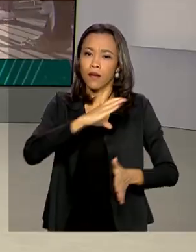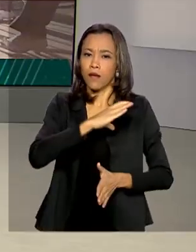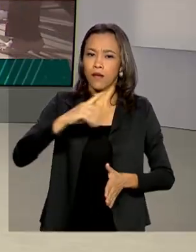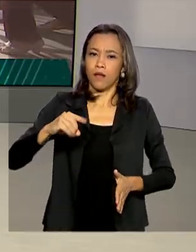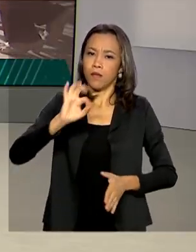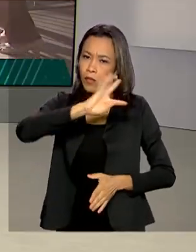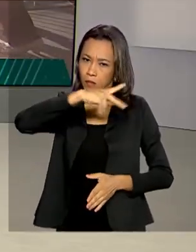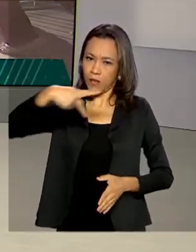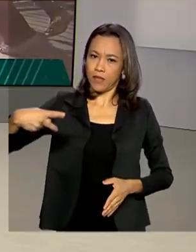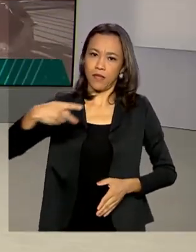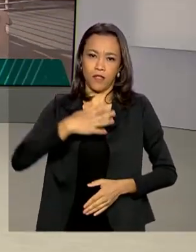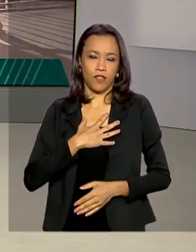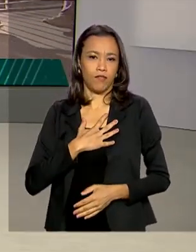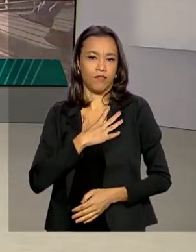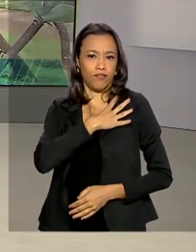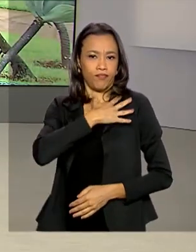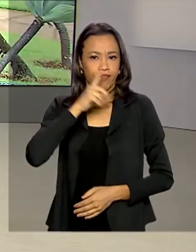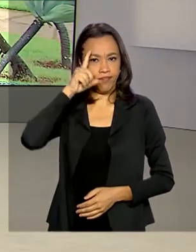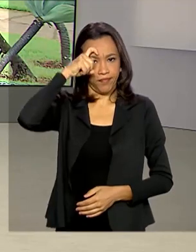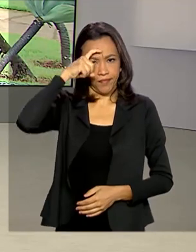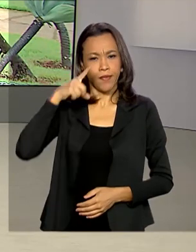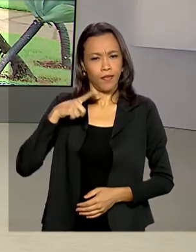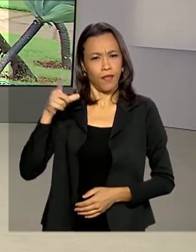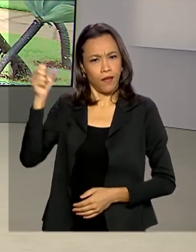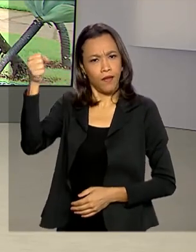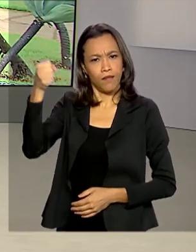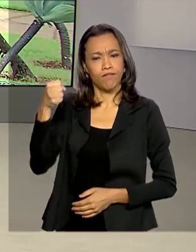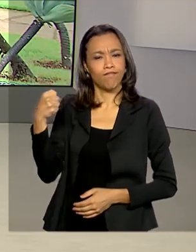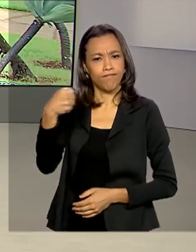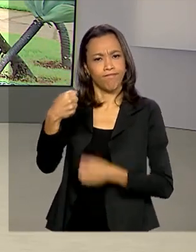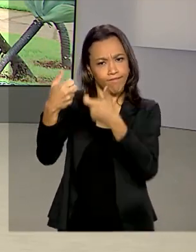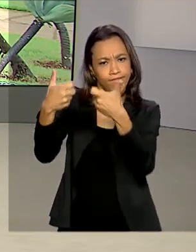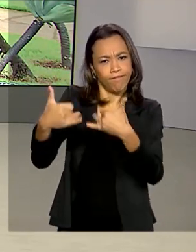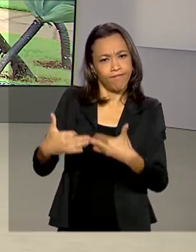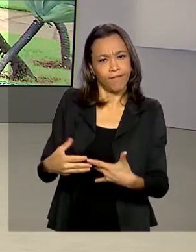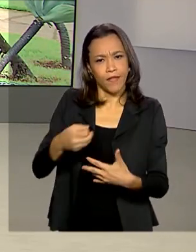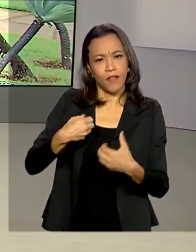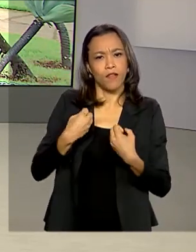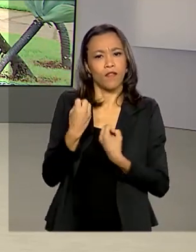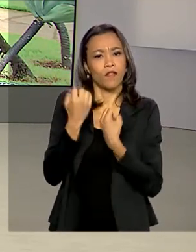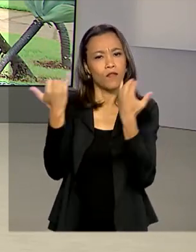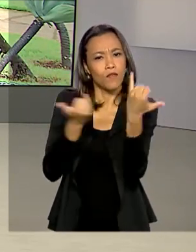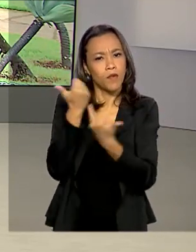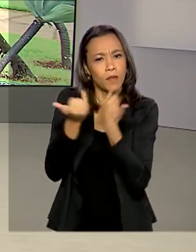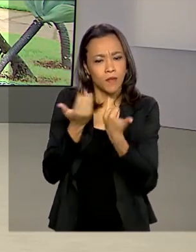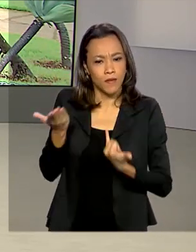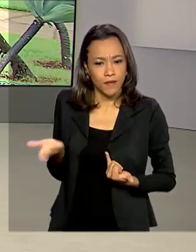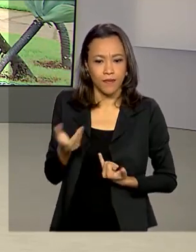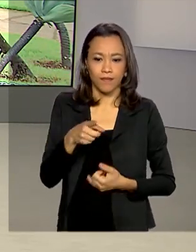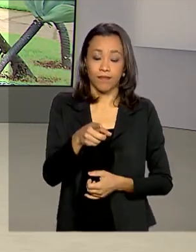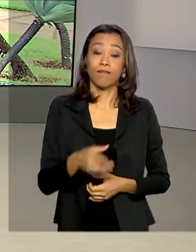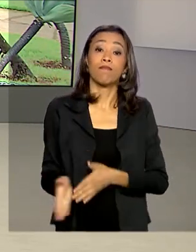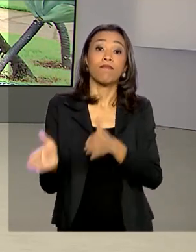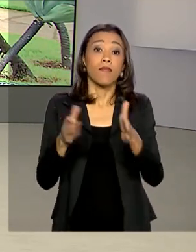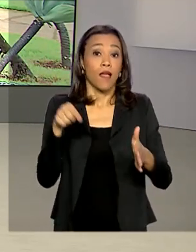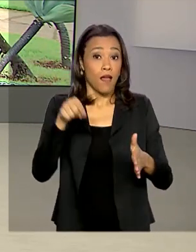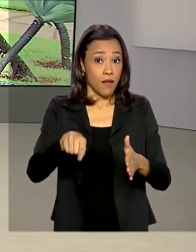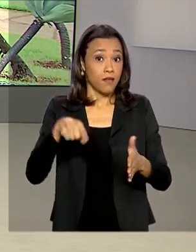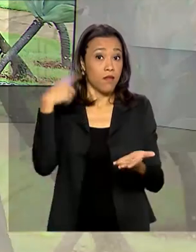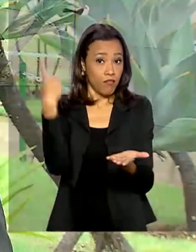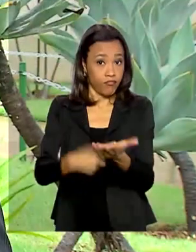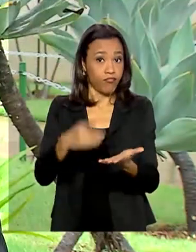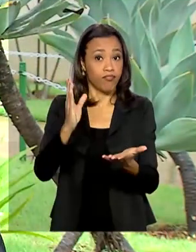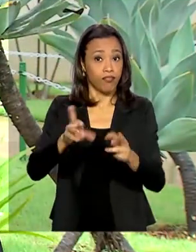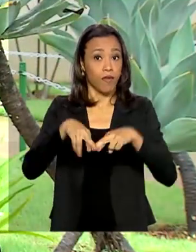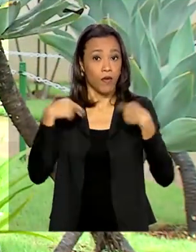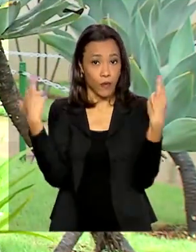A gente volta a conversar com o Glauco de Queiroz, ele tem as informações. Oi Glauco. Olá Renata, essa reunião está marcada, essa reunião do